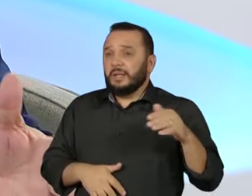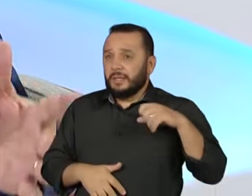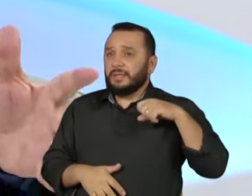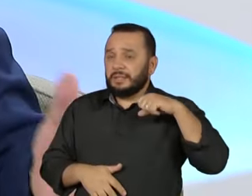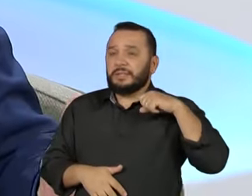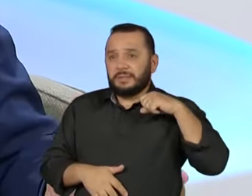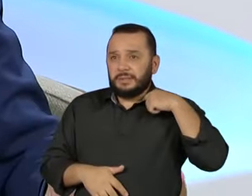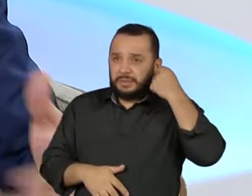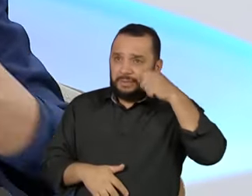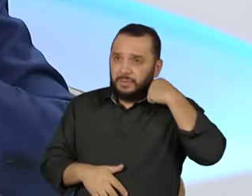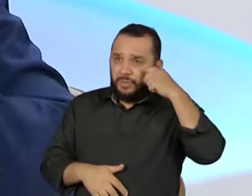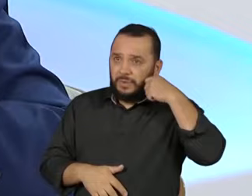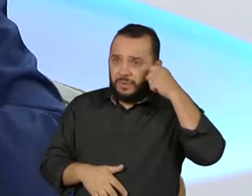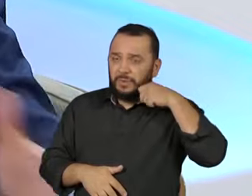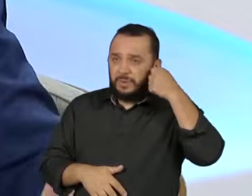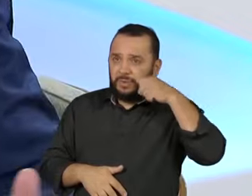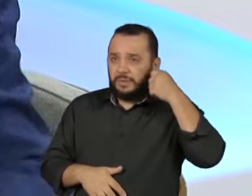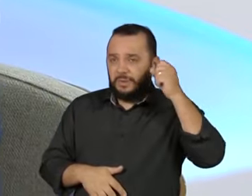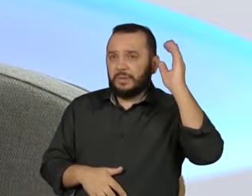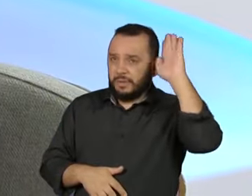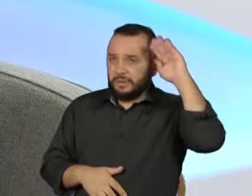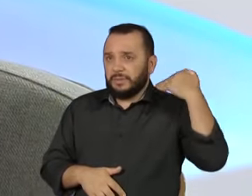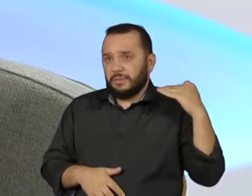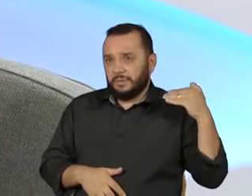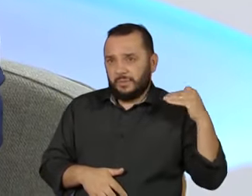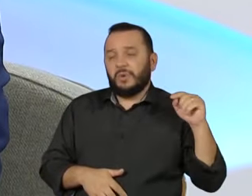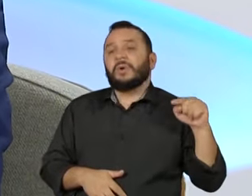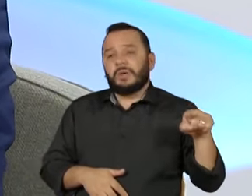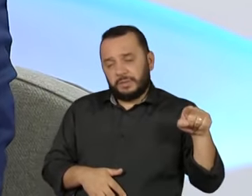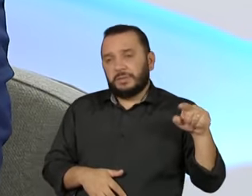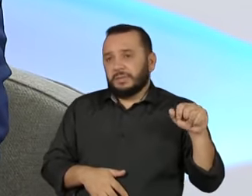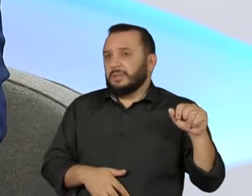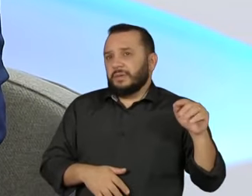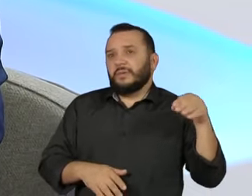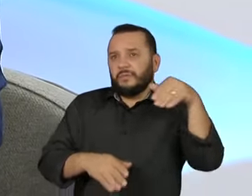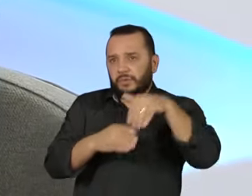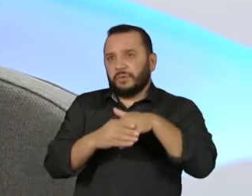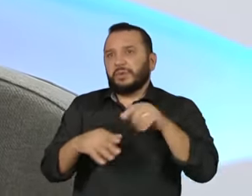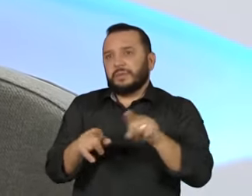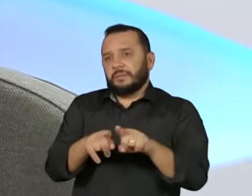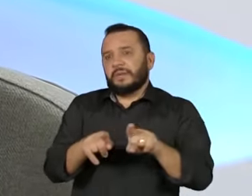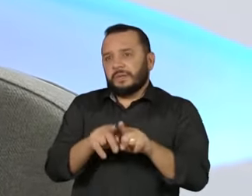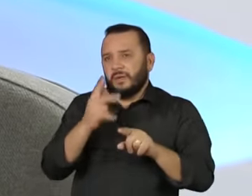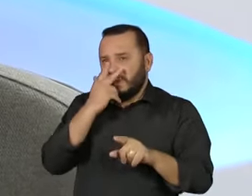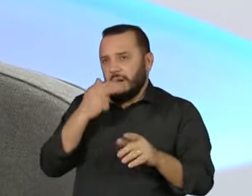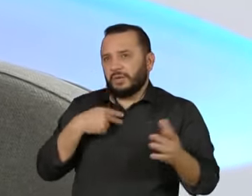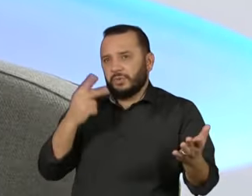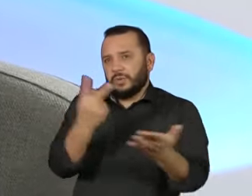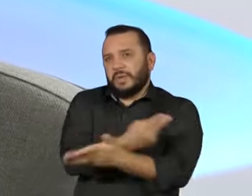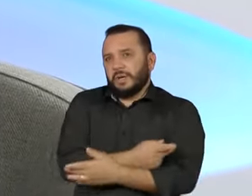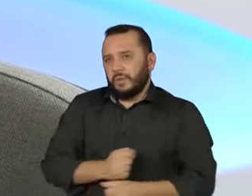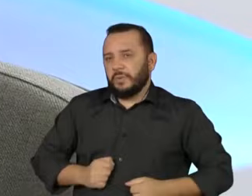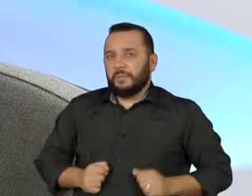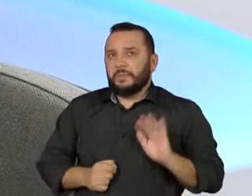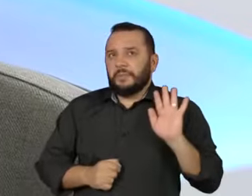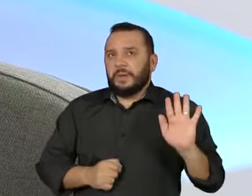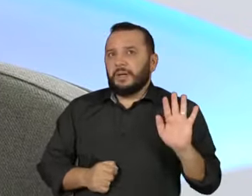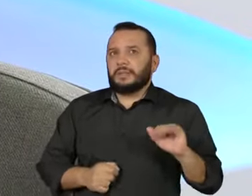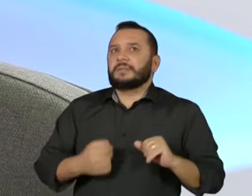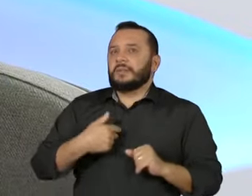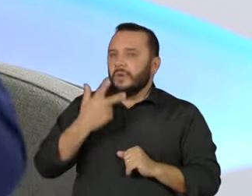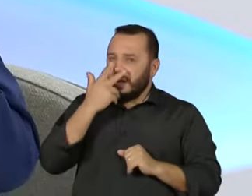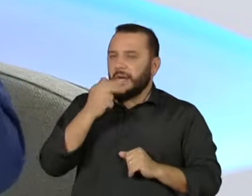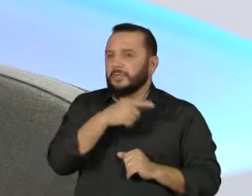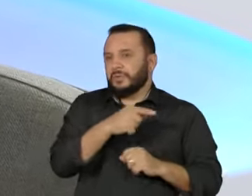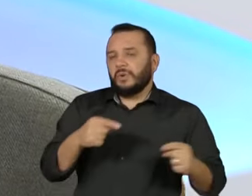também. Achei um erro, sabe? E não escondo isso. Fui lá, coloquei minha posição, sabe? Mas é o que eu acho mais próximo para encaminhar o